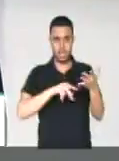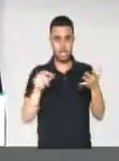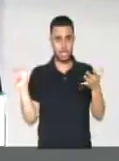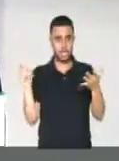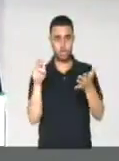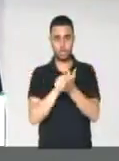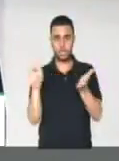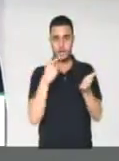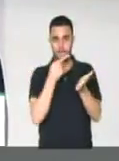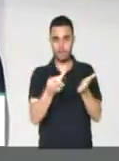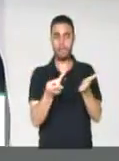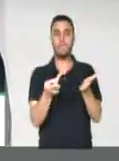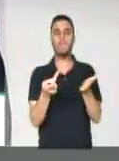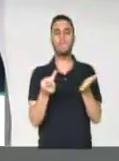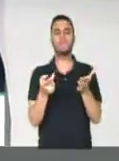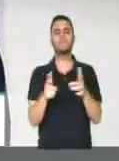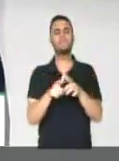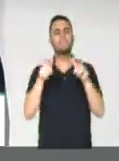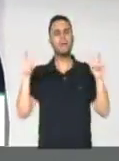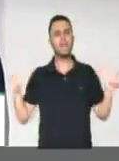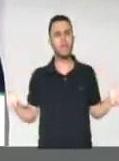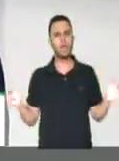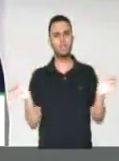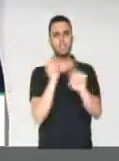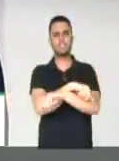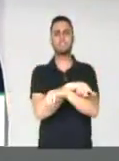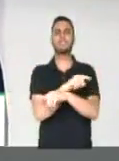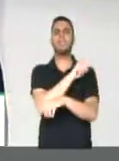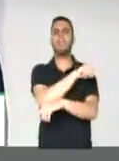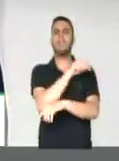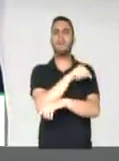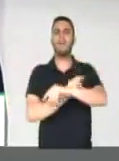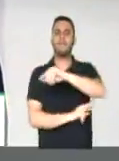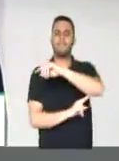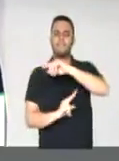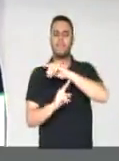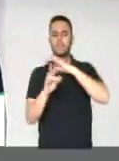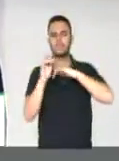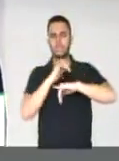está escrito no jornal. Mas a maior contradição na ponte é a sinalização.